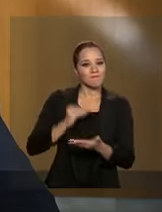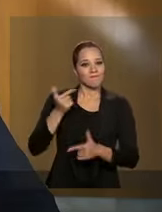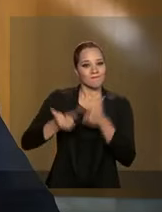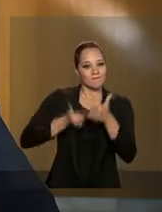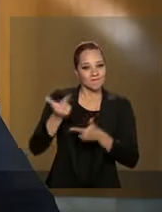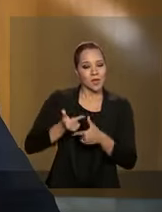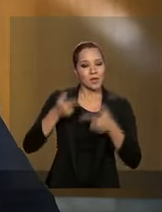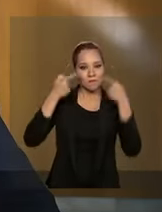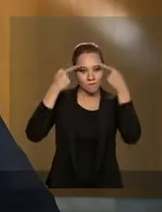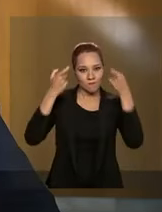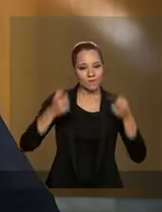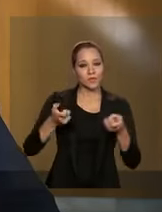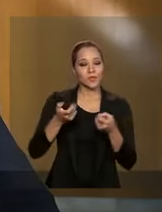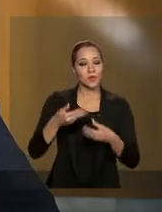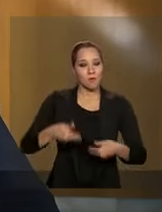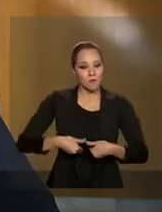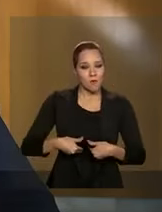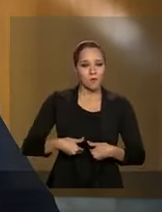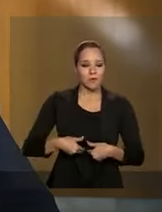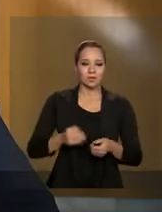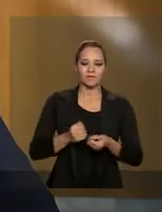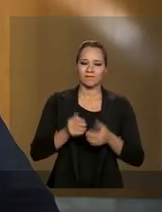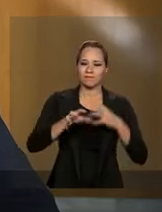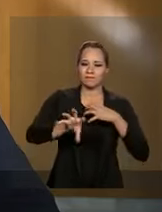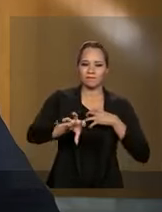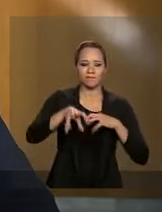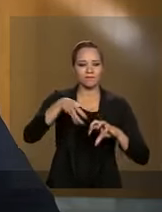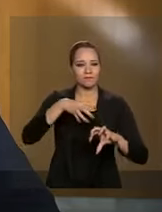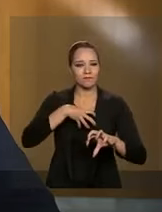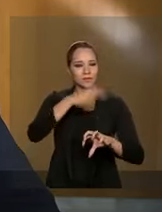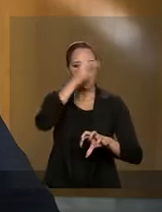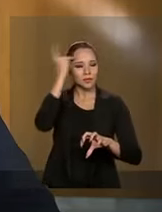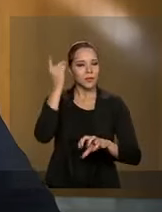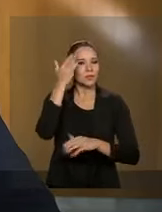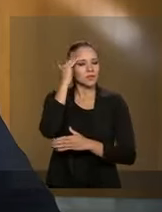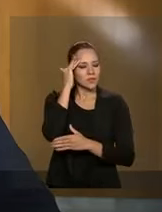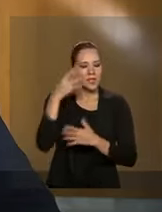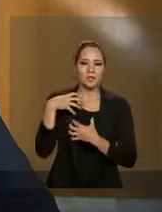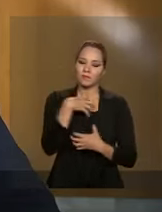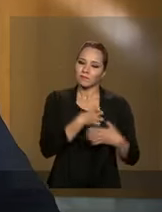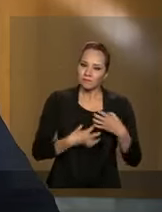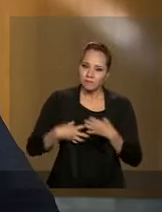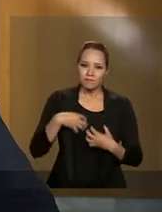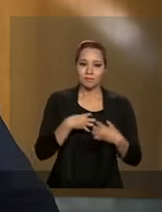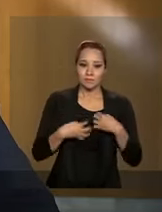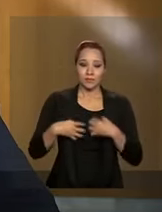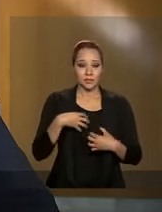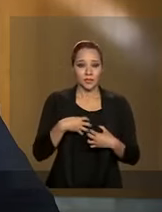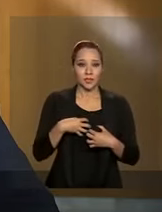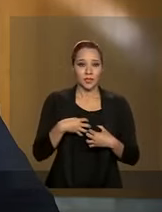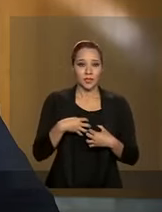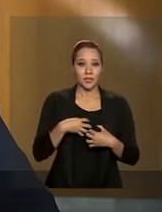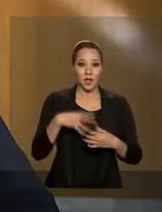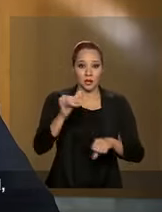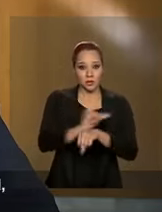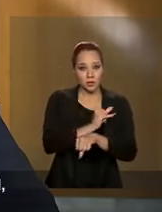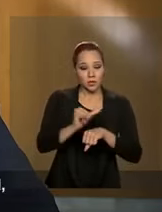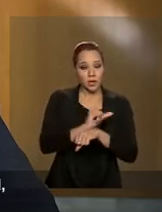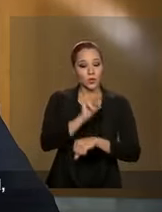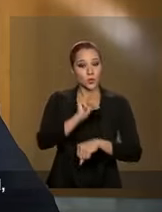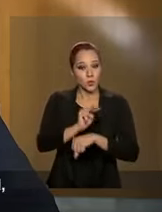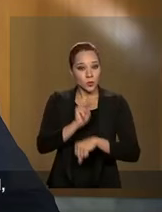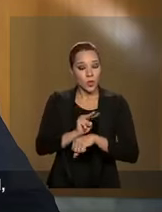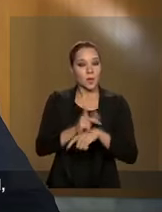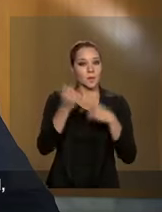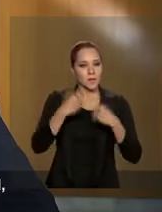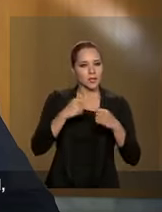violência e fome. Me coloco no lugar das pessoas e entendo suas angústias. As medidas protetivas devem